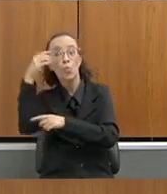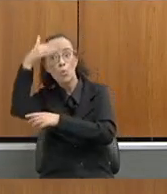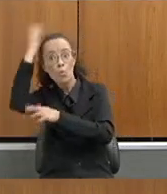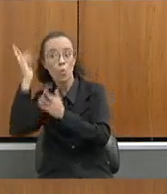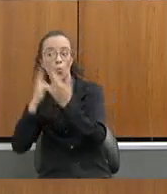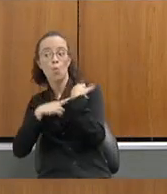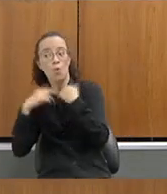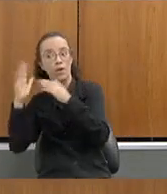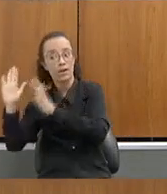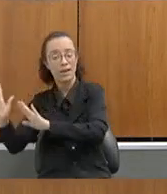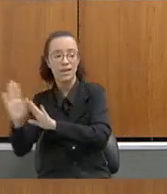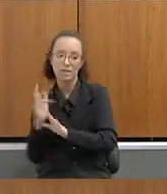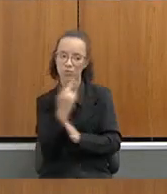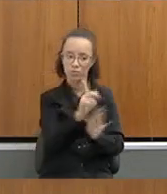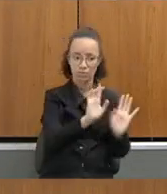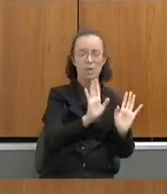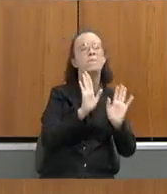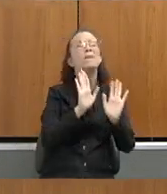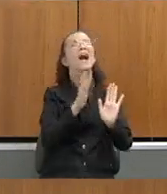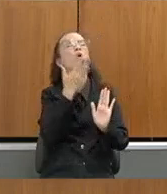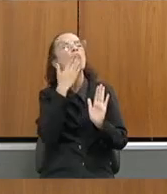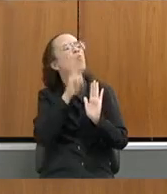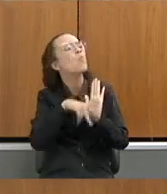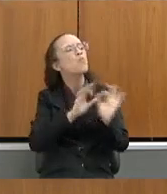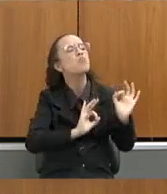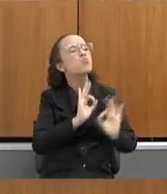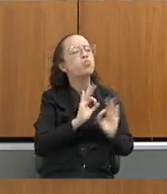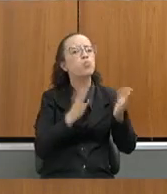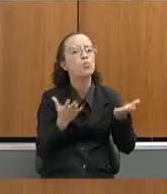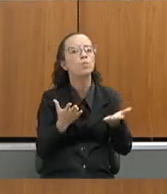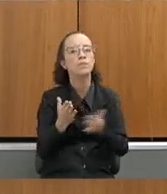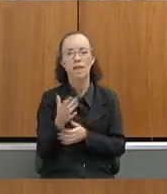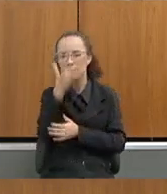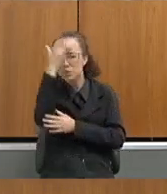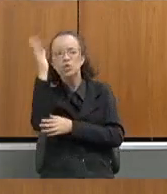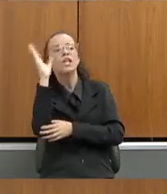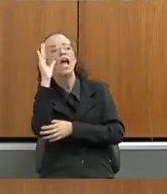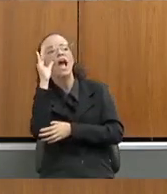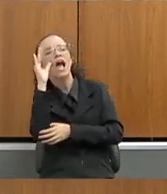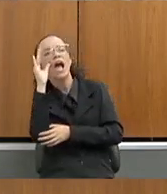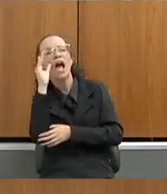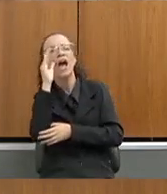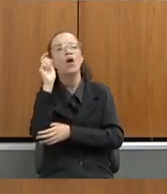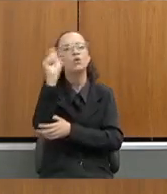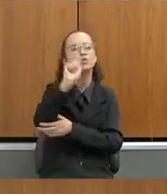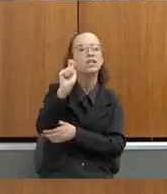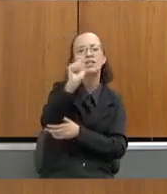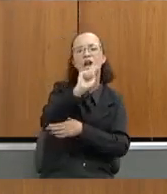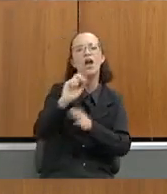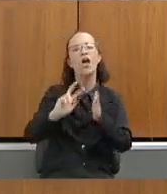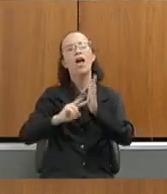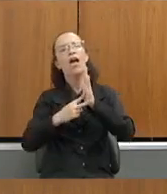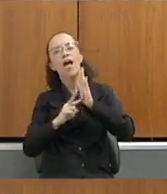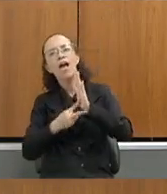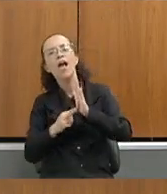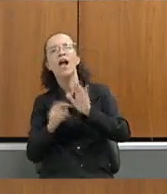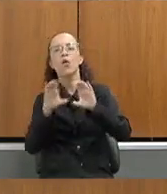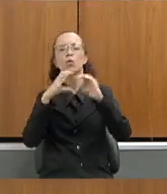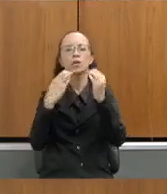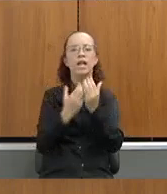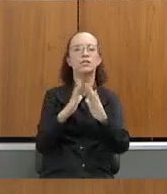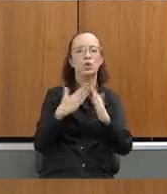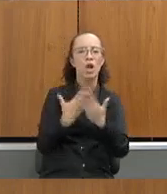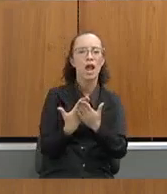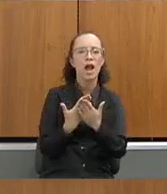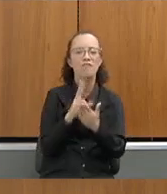secretaria. Mas qual é o plano? Quem está nos assistindo, categoria, que está nos assistindo, que vai assistir depois, comunidade escolar,